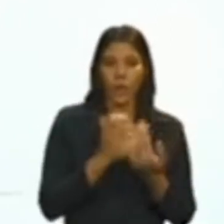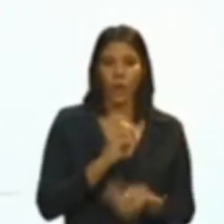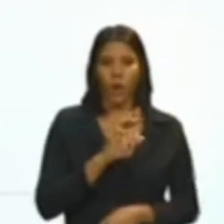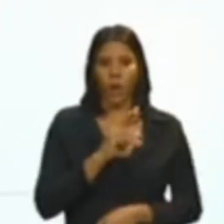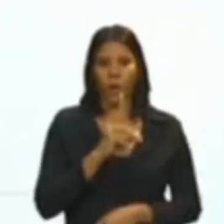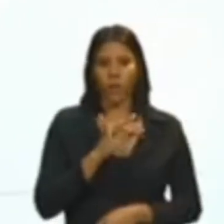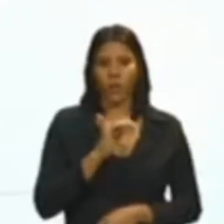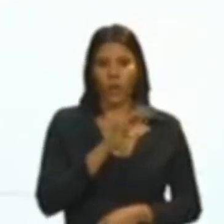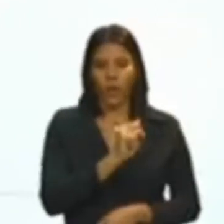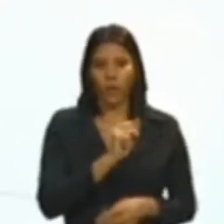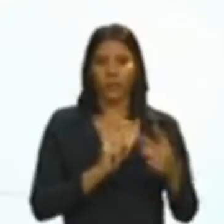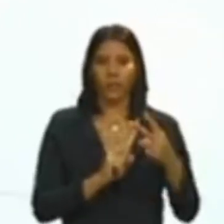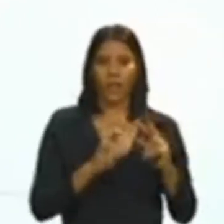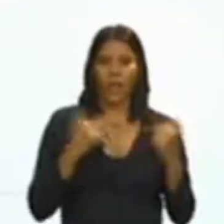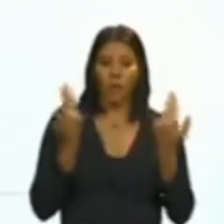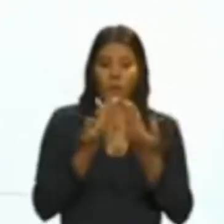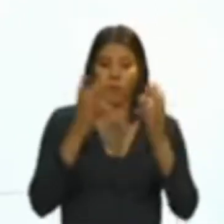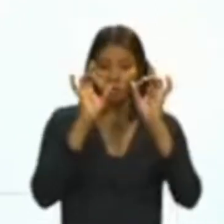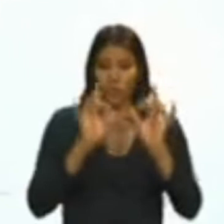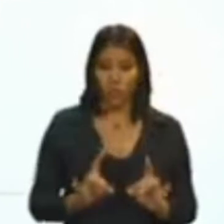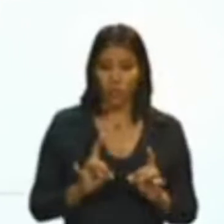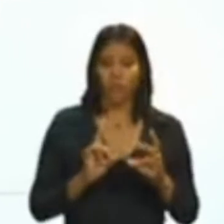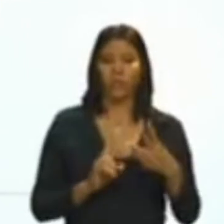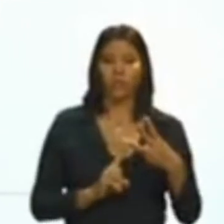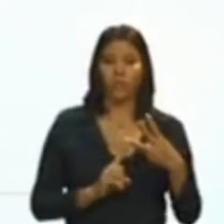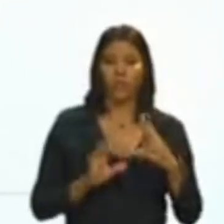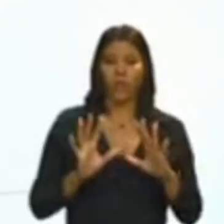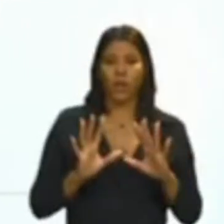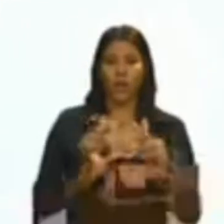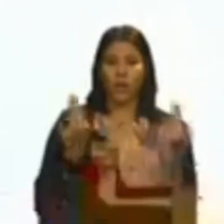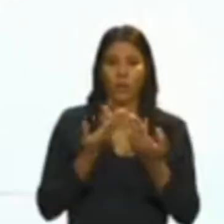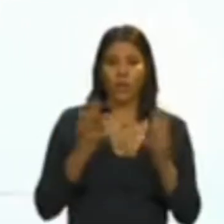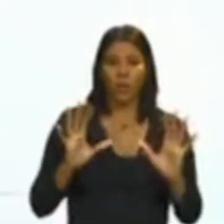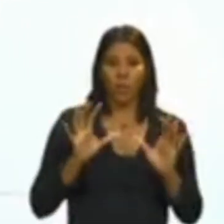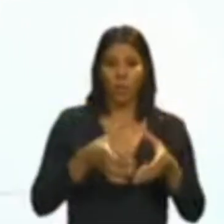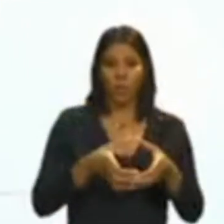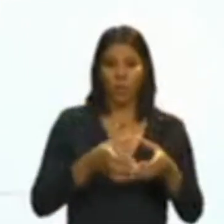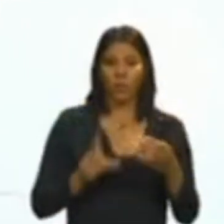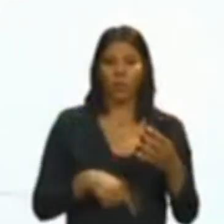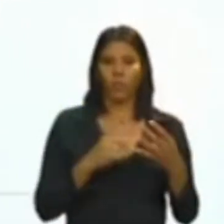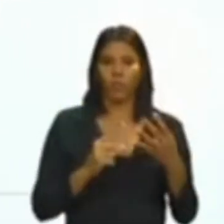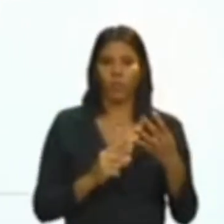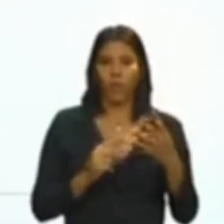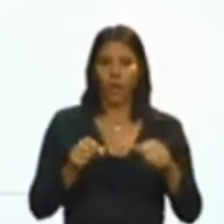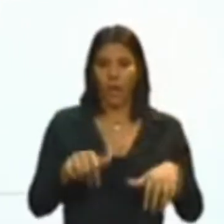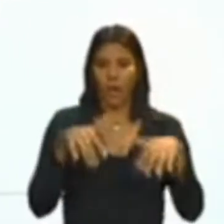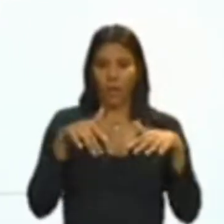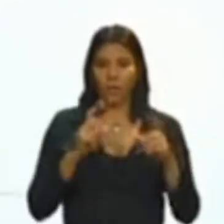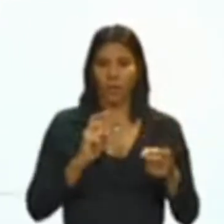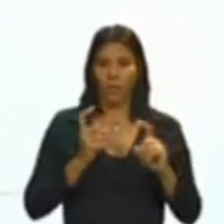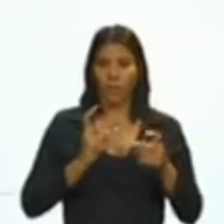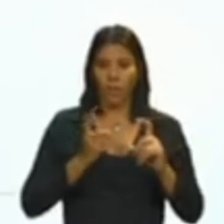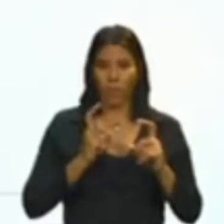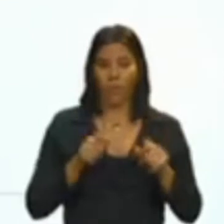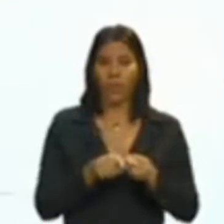sejam reuniões extraordinárias, sejam reuniões conjuntas, sejam audiências públicas, como